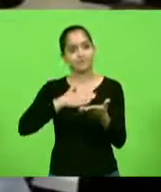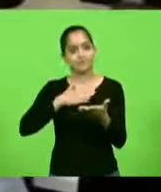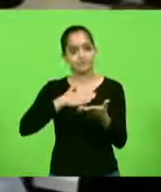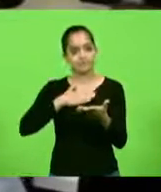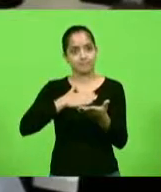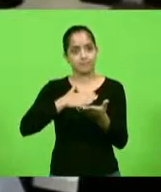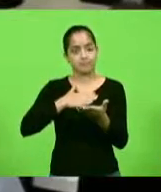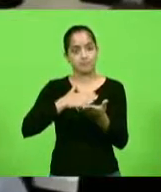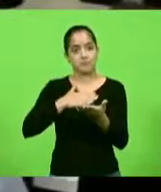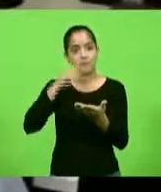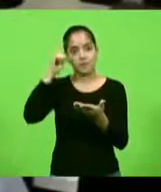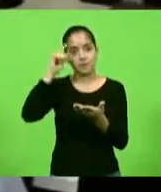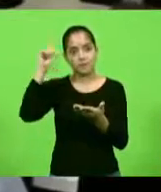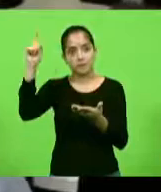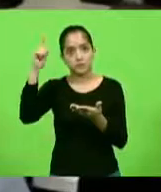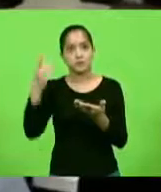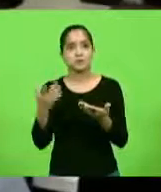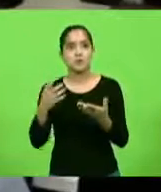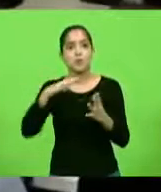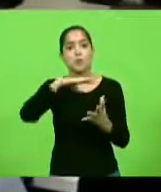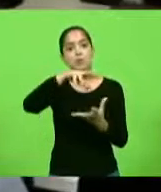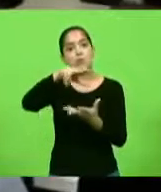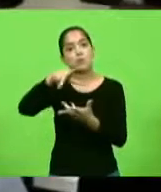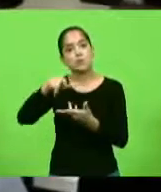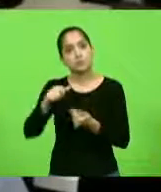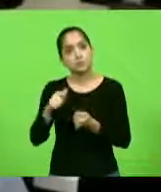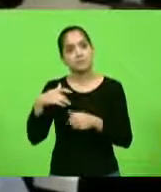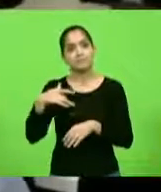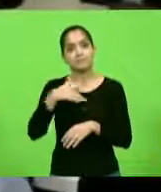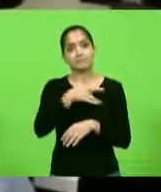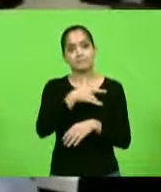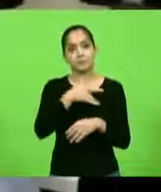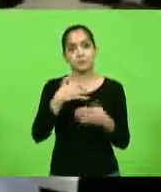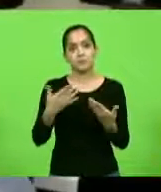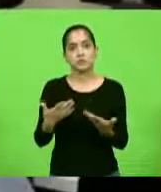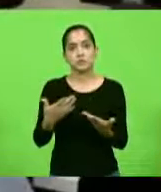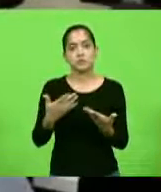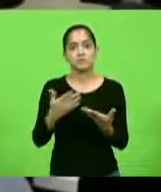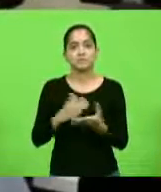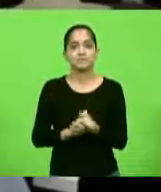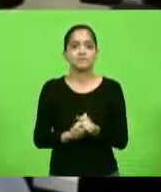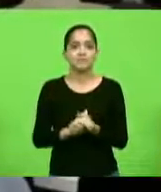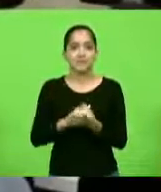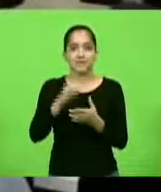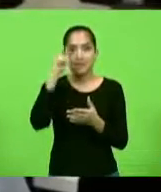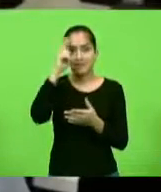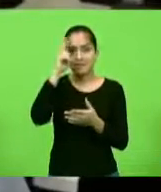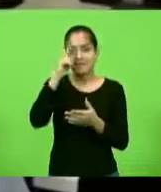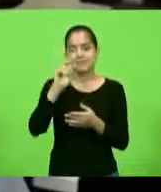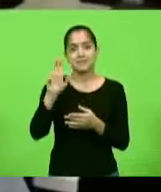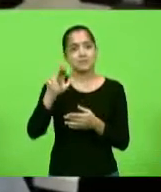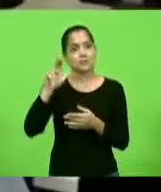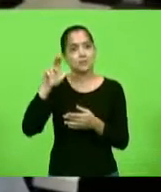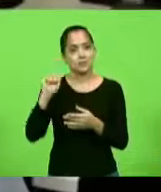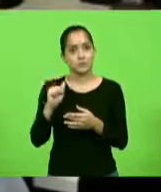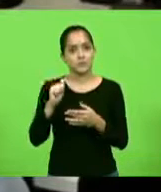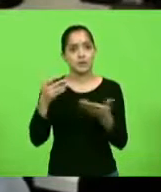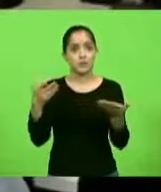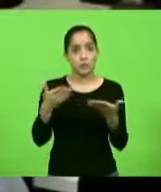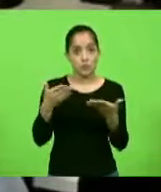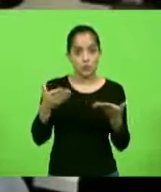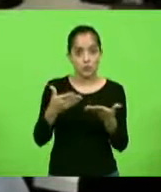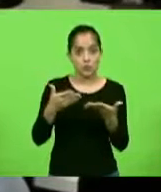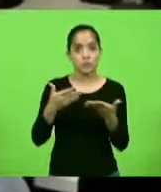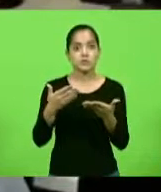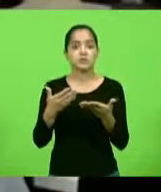é o dia mundial da saúde. Então, eu não poderia nunca deixar de falar hoje a respeito das minhas